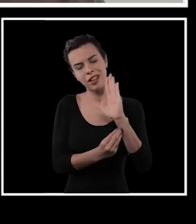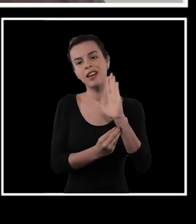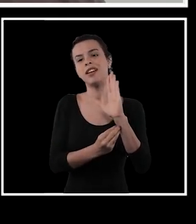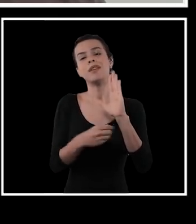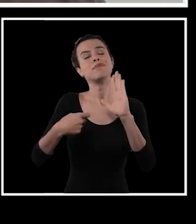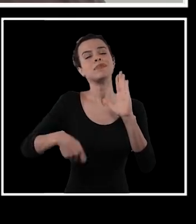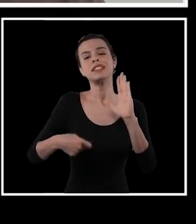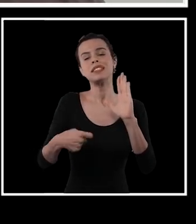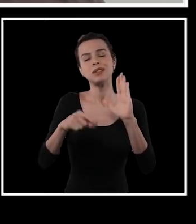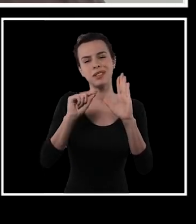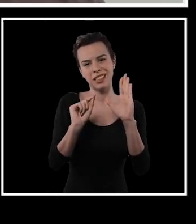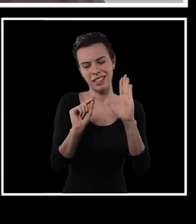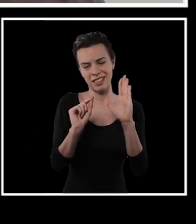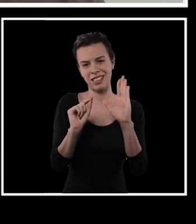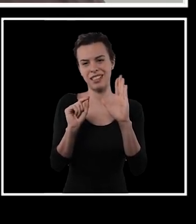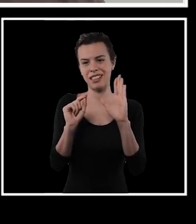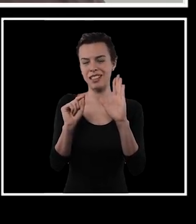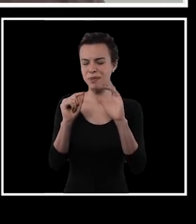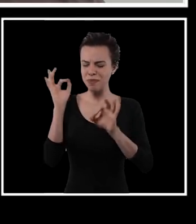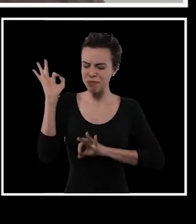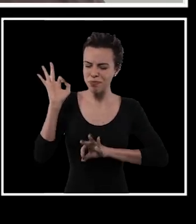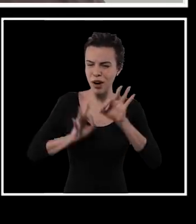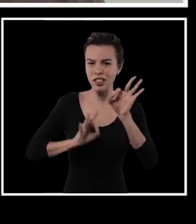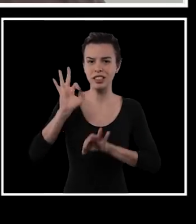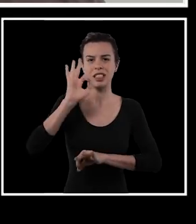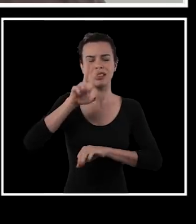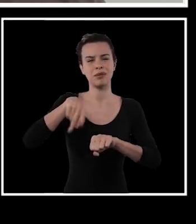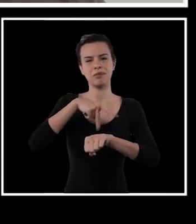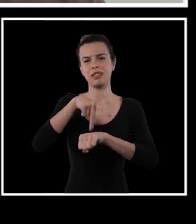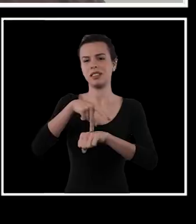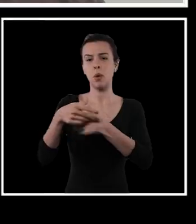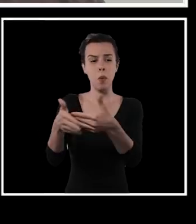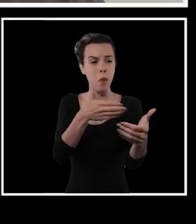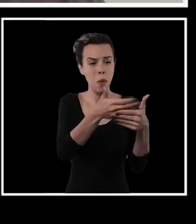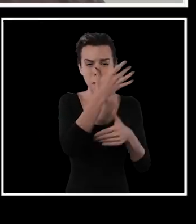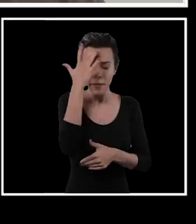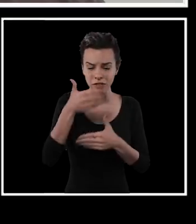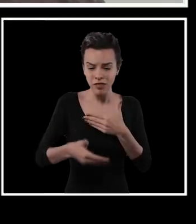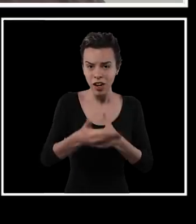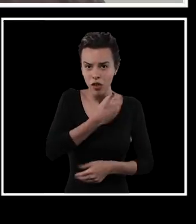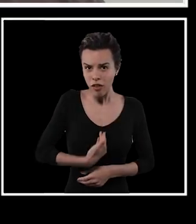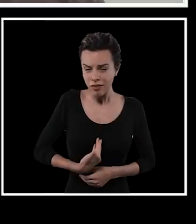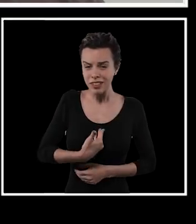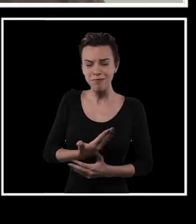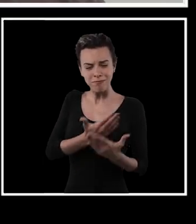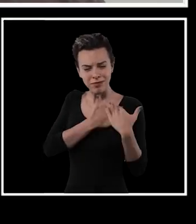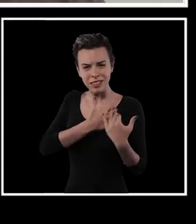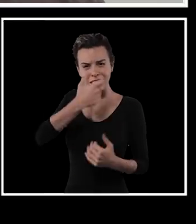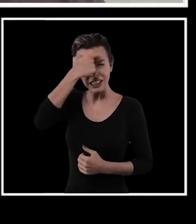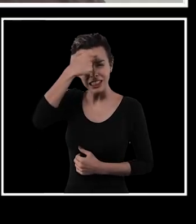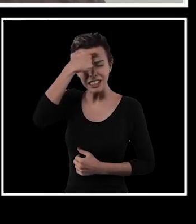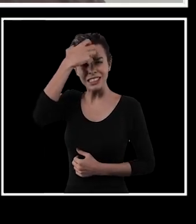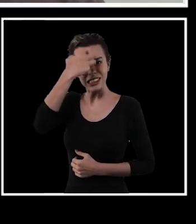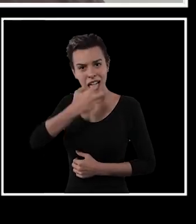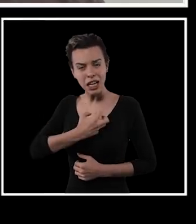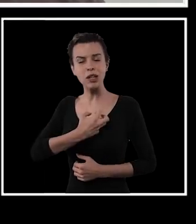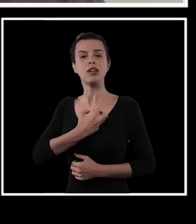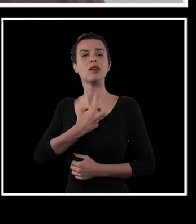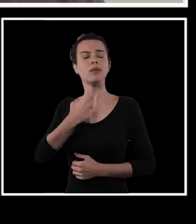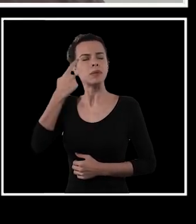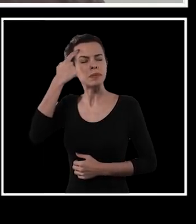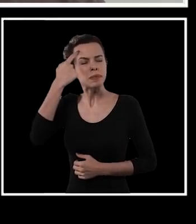nós precisamos fazer um grande projeto desse país, qualquer pessoa que venha governar esse país com seriedade, que